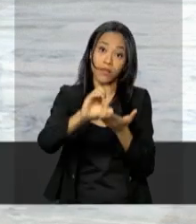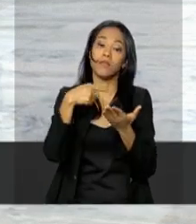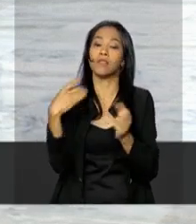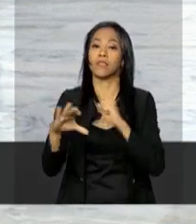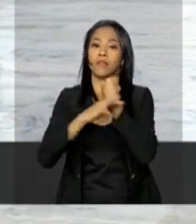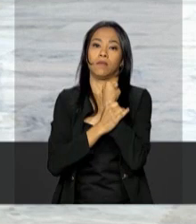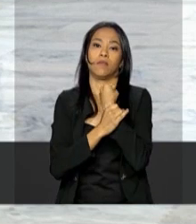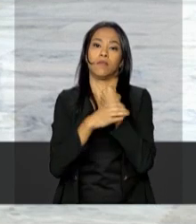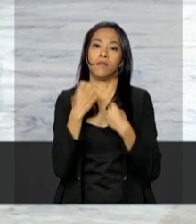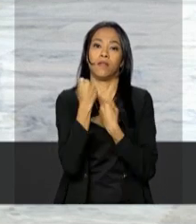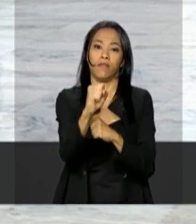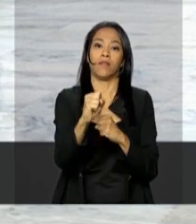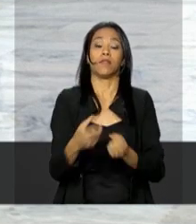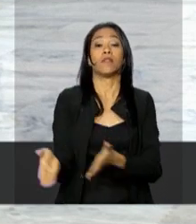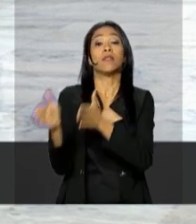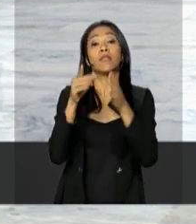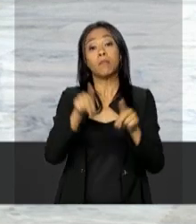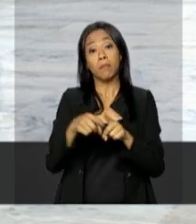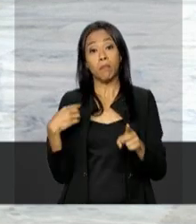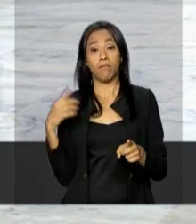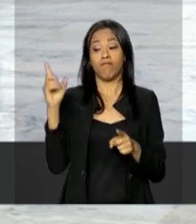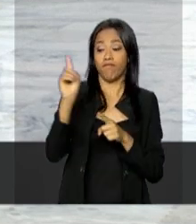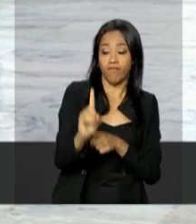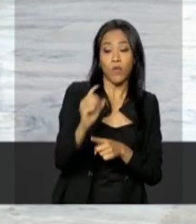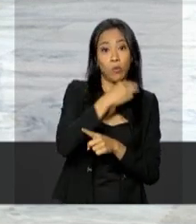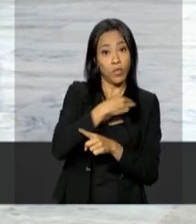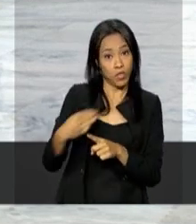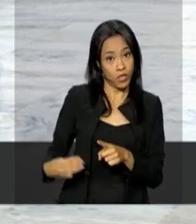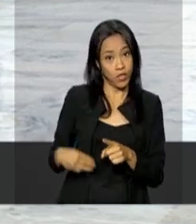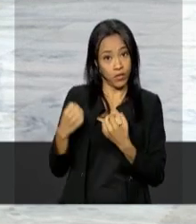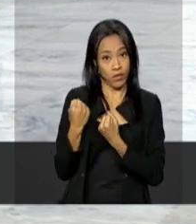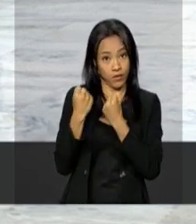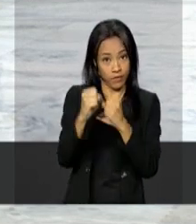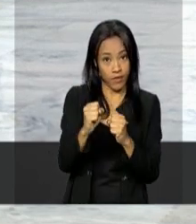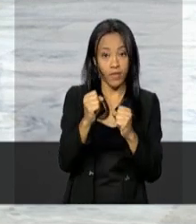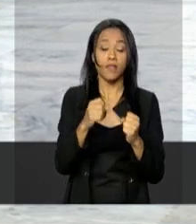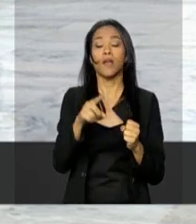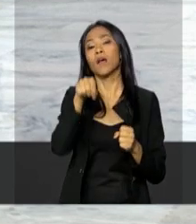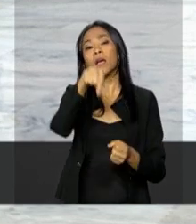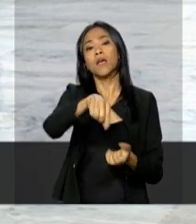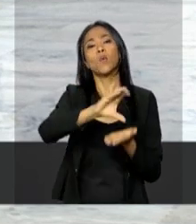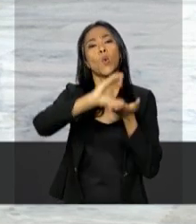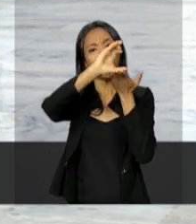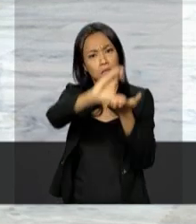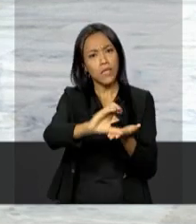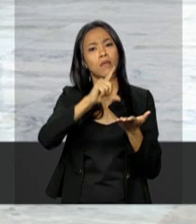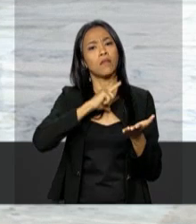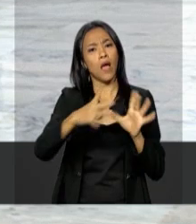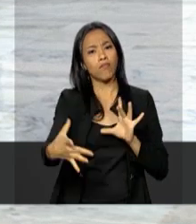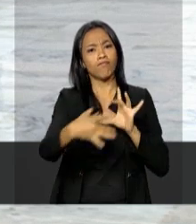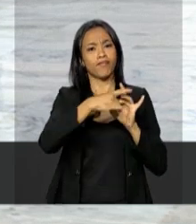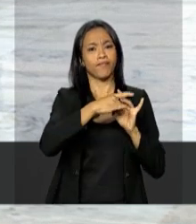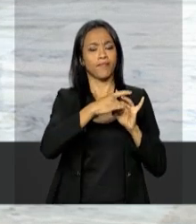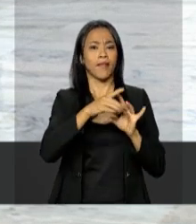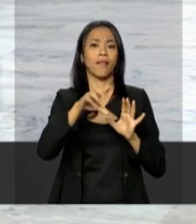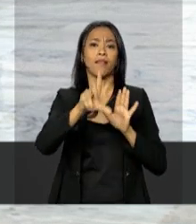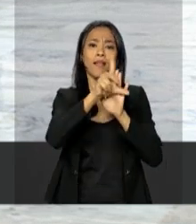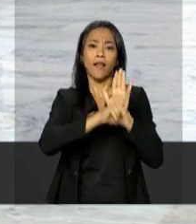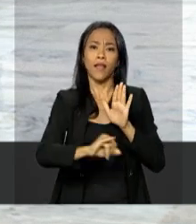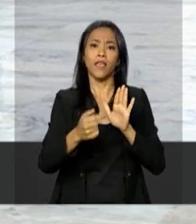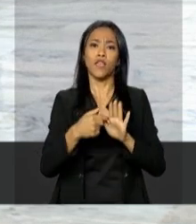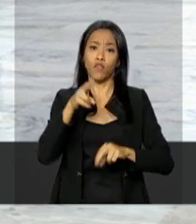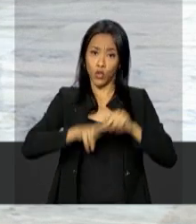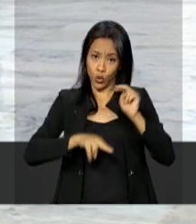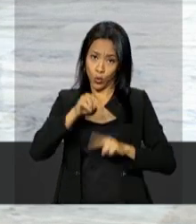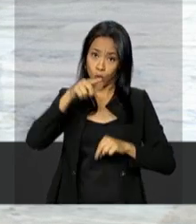participa deste evento o ministro da Segurança Pública, Raul Jungmann. O Conselho está previsto na lei sancionada em junho deste ano, que criou o